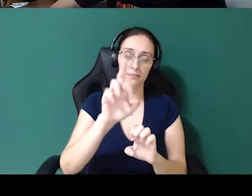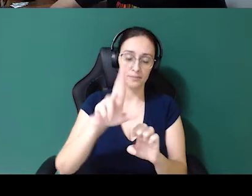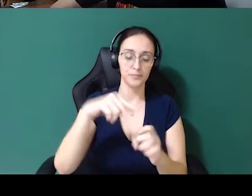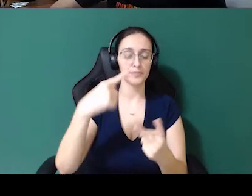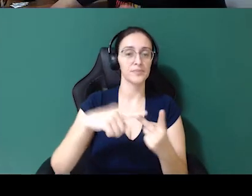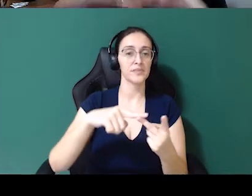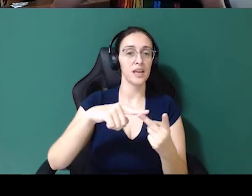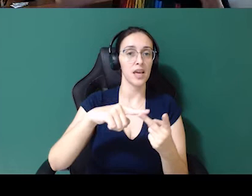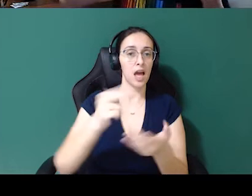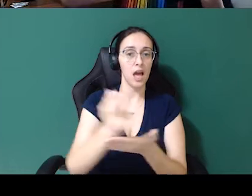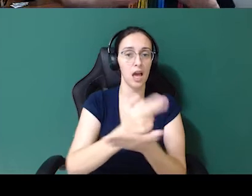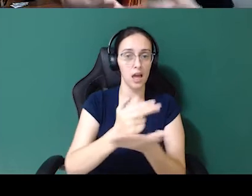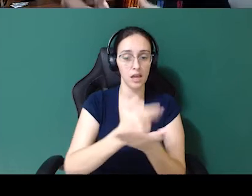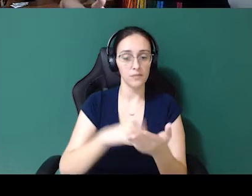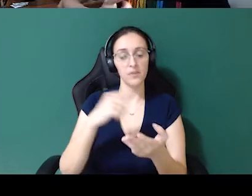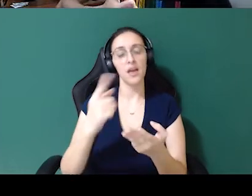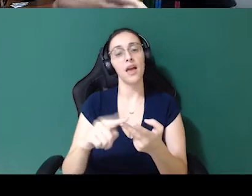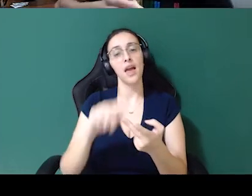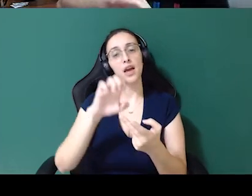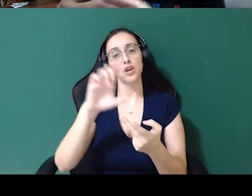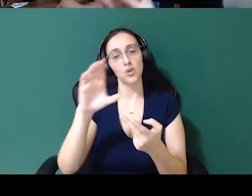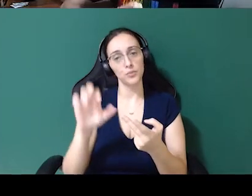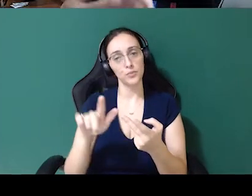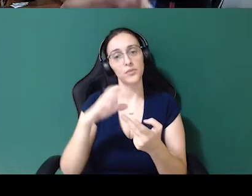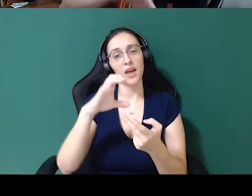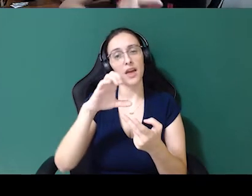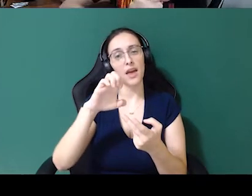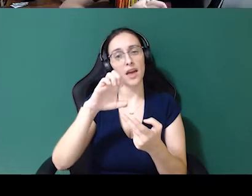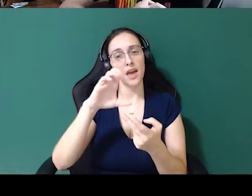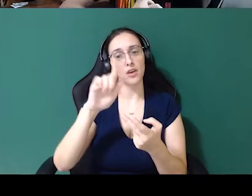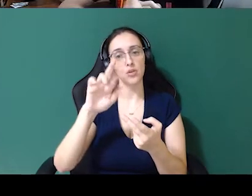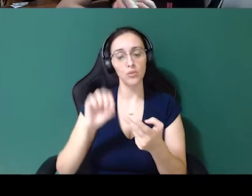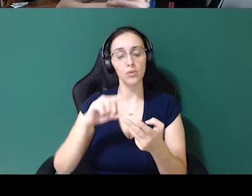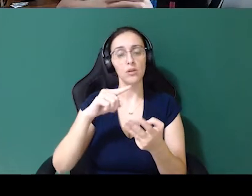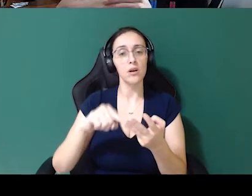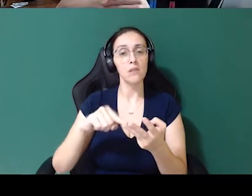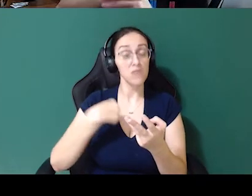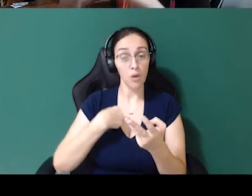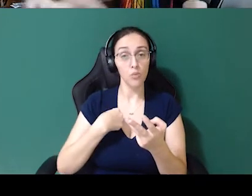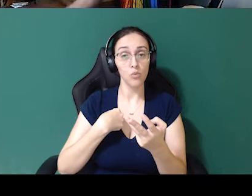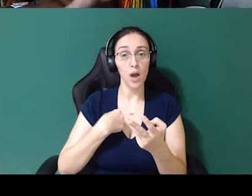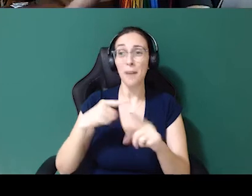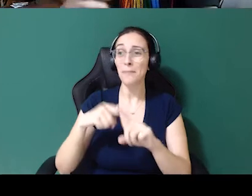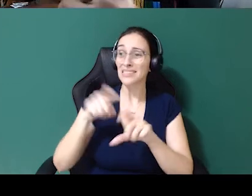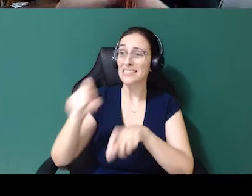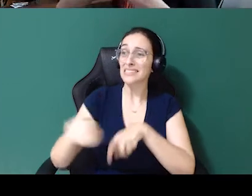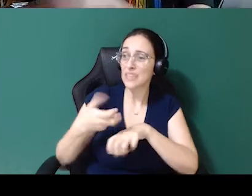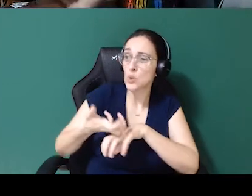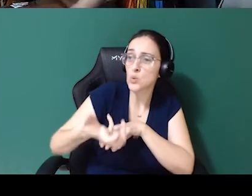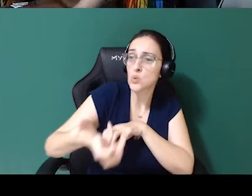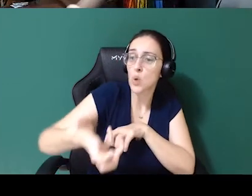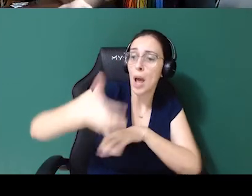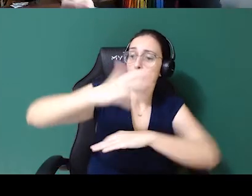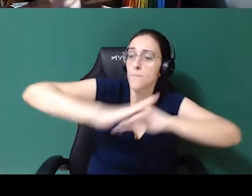designer da Aegro, tinha eu, um engenheiro de software, mas nenhuma das pessoas realmente trabalhava com o agro na ponta, não trabalhava com